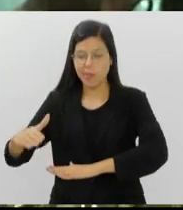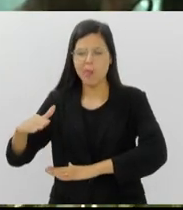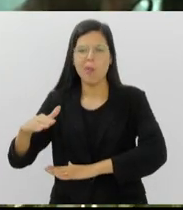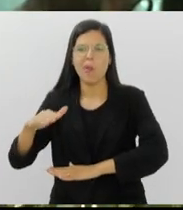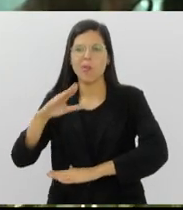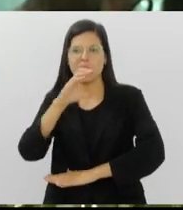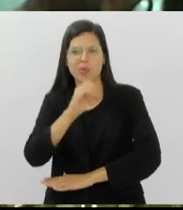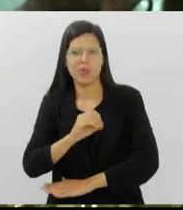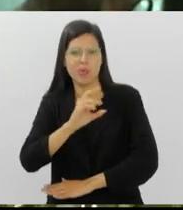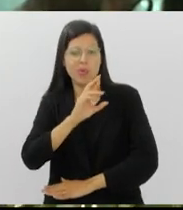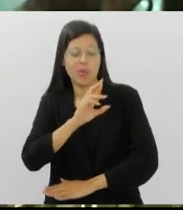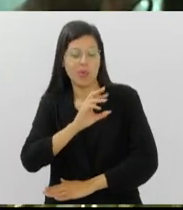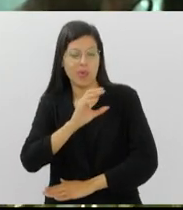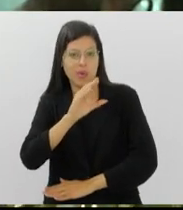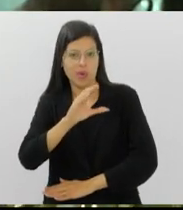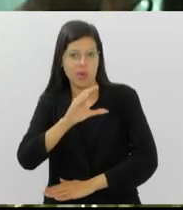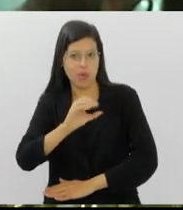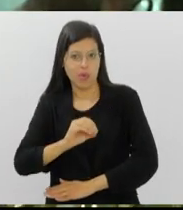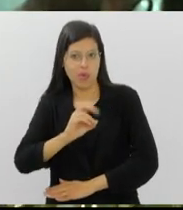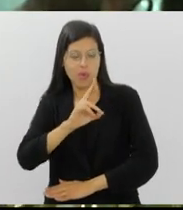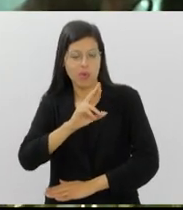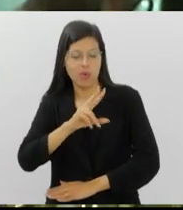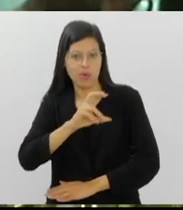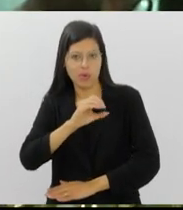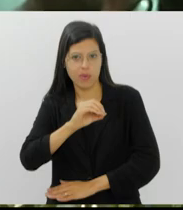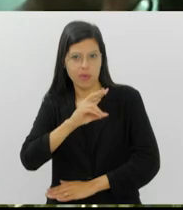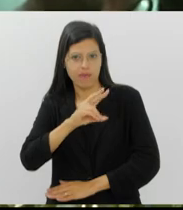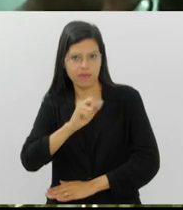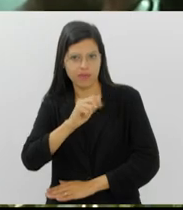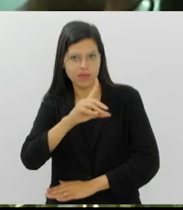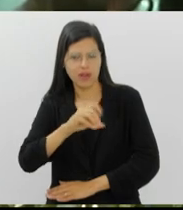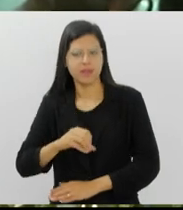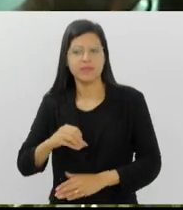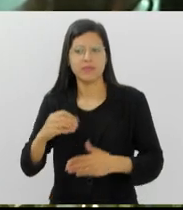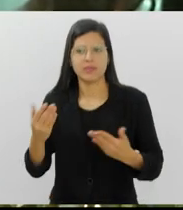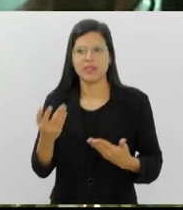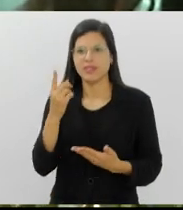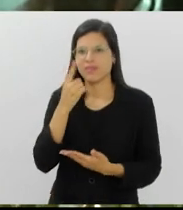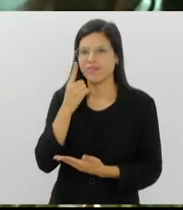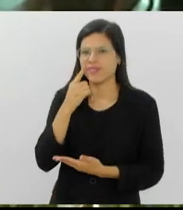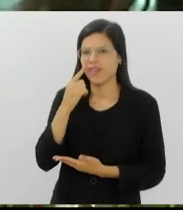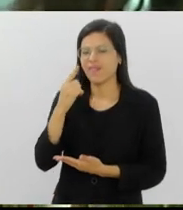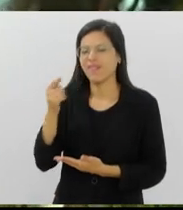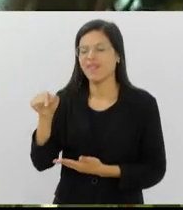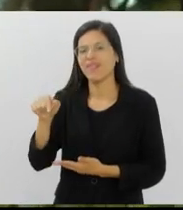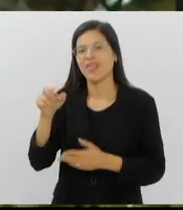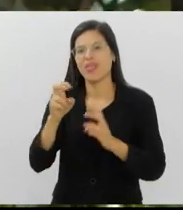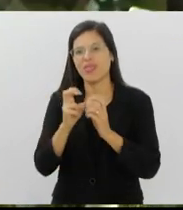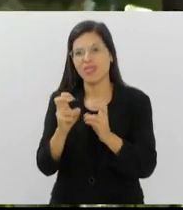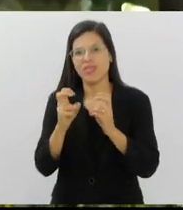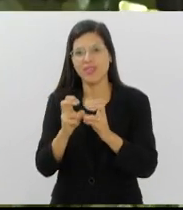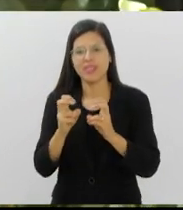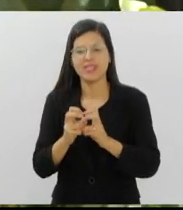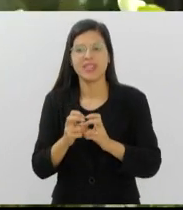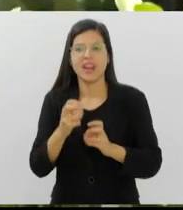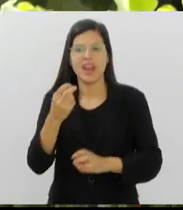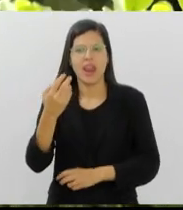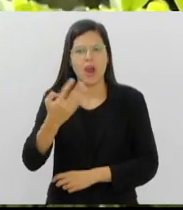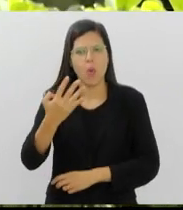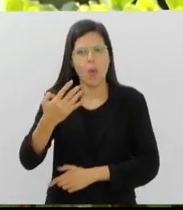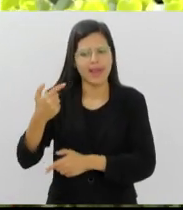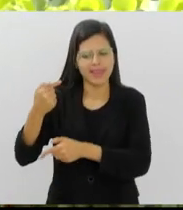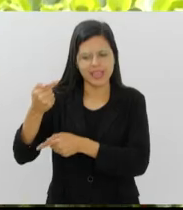monumento. E a gente está vendo aqui atrás, Vicente, chegando mais turistas agora, o trem já está prestes a sair. Essa é a quarta geração de trens. Como é que foi essa